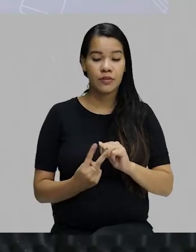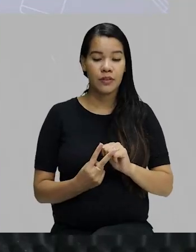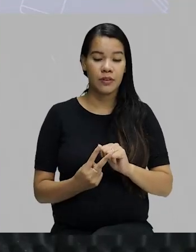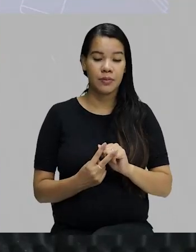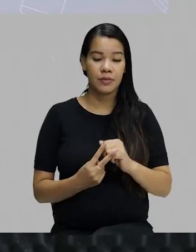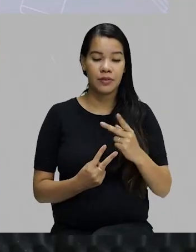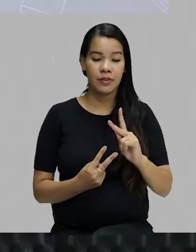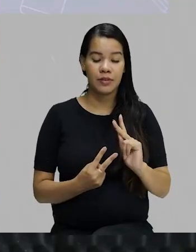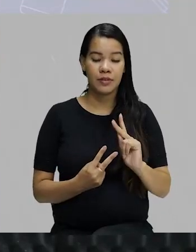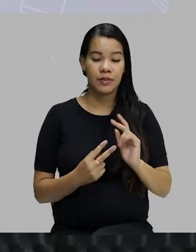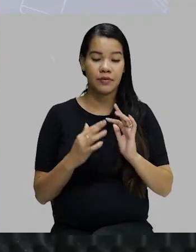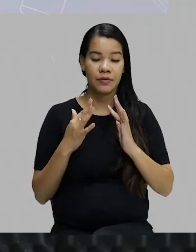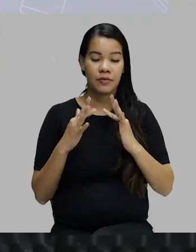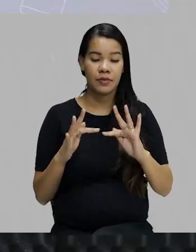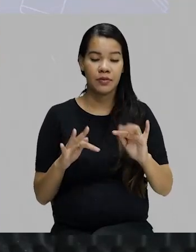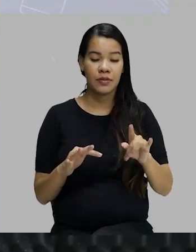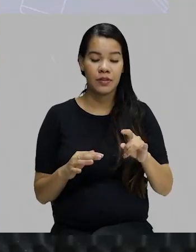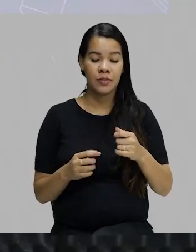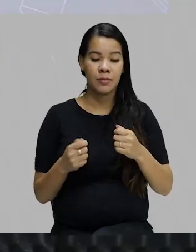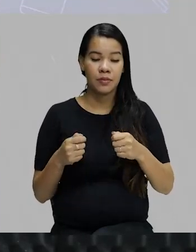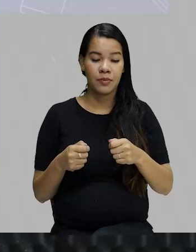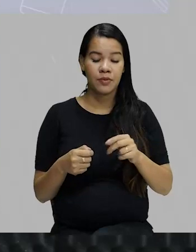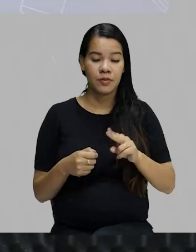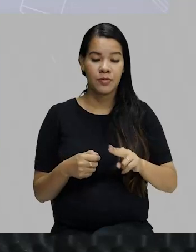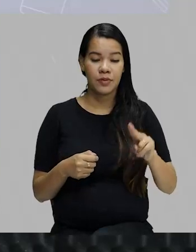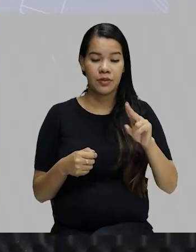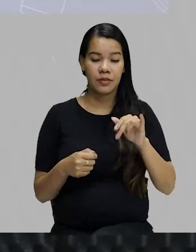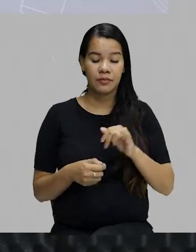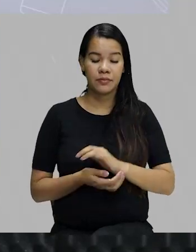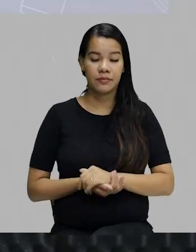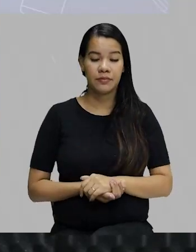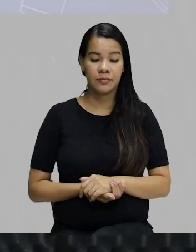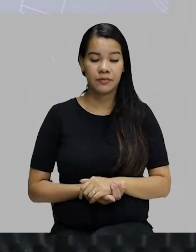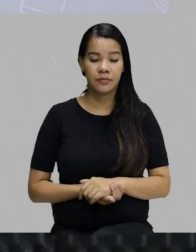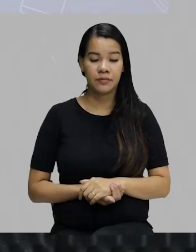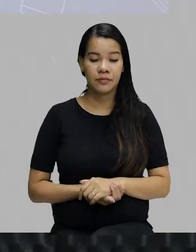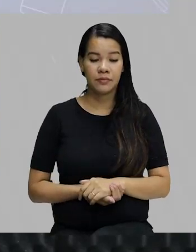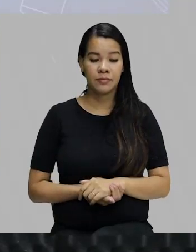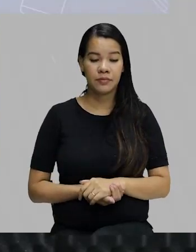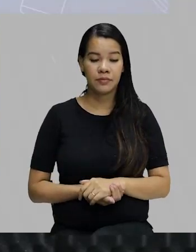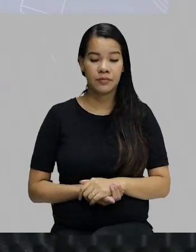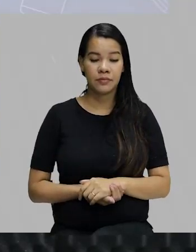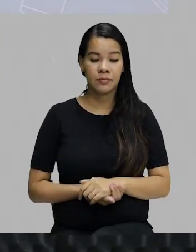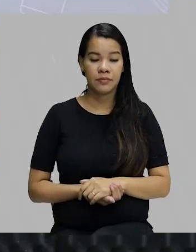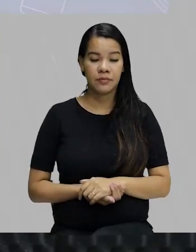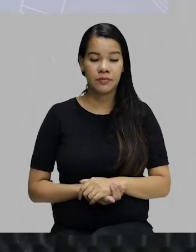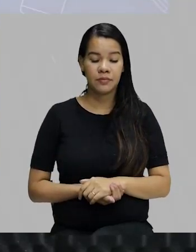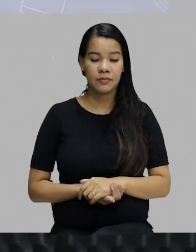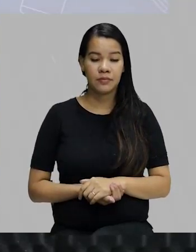oração para que vocês coloquem no imperativo. Meter e poner.